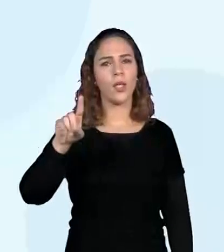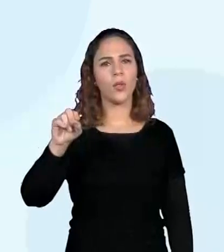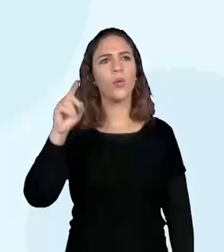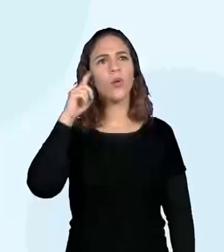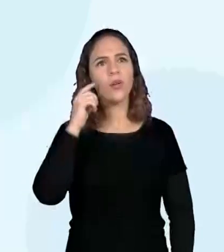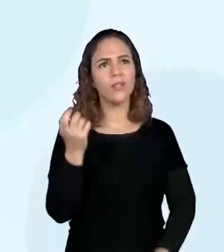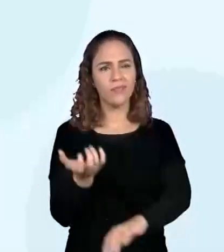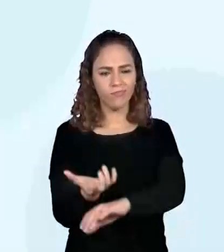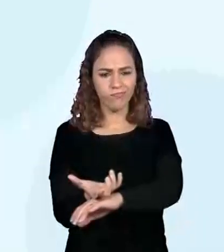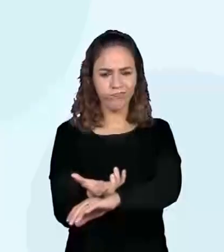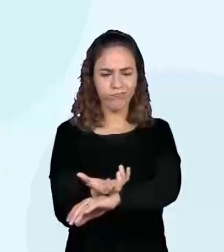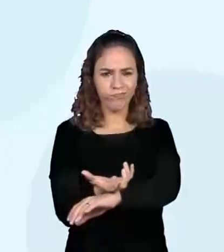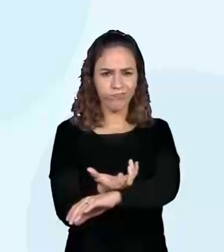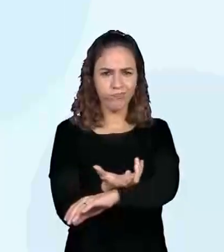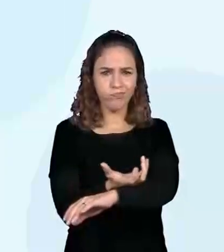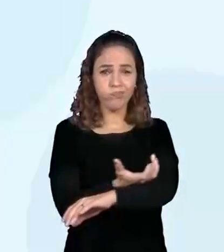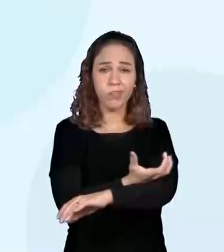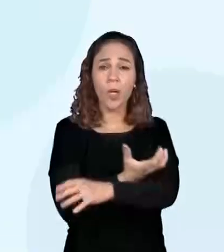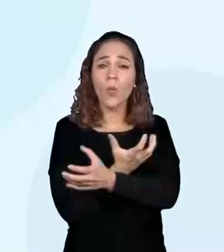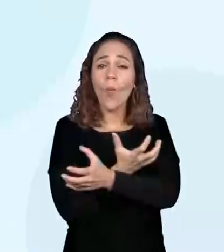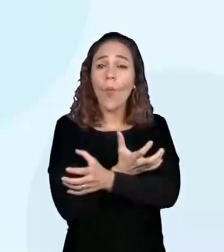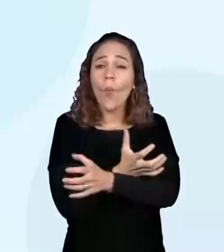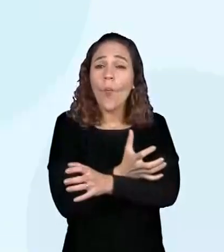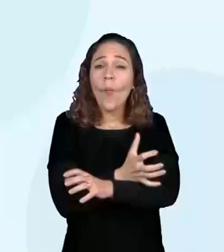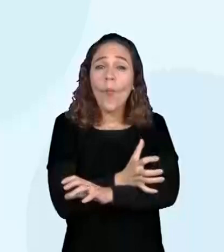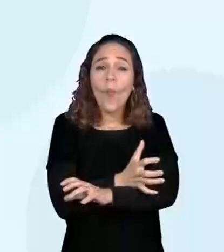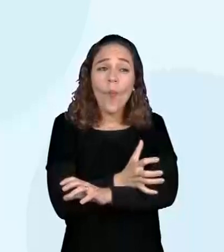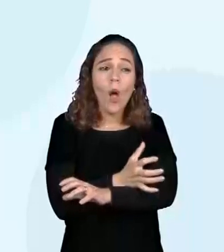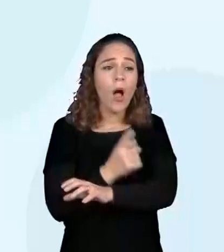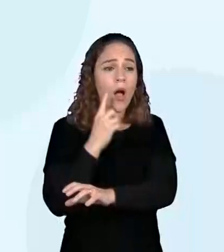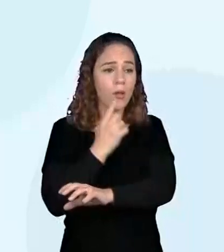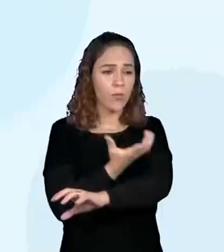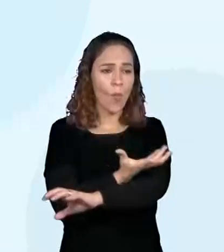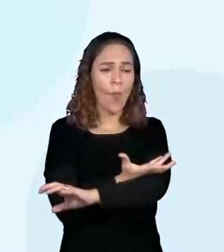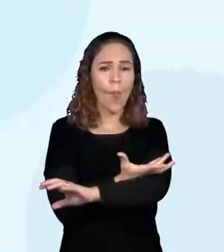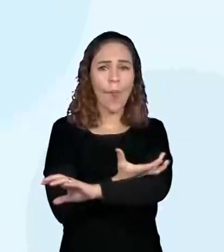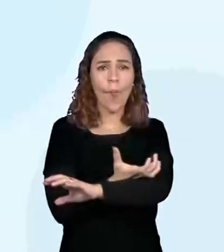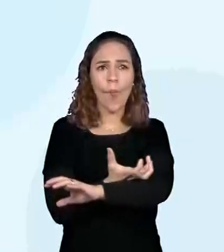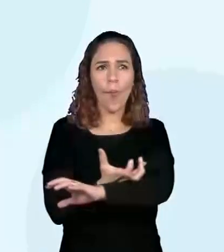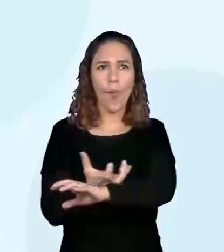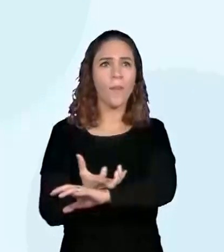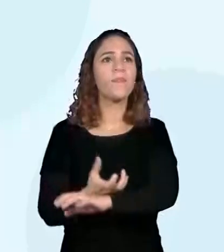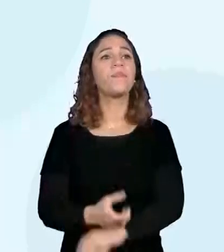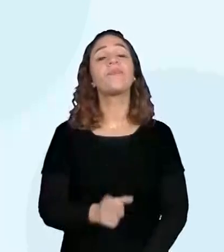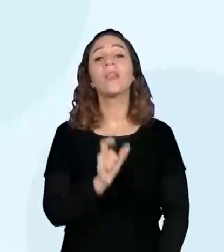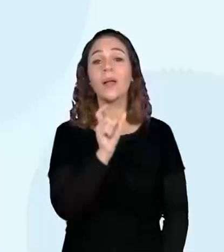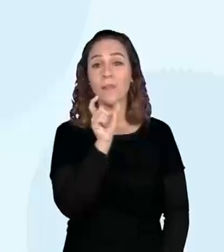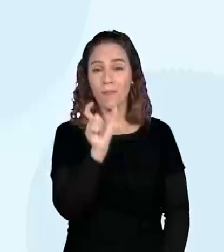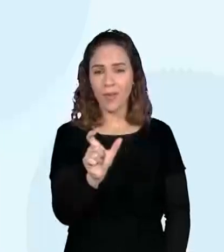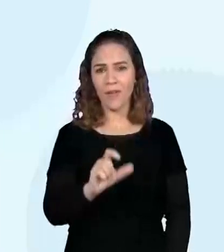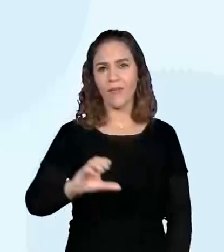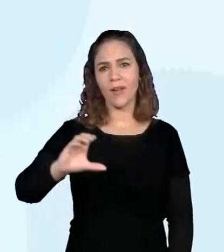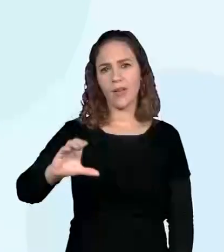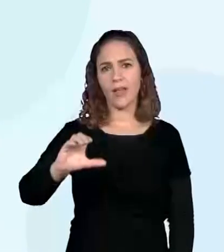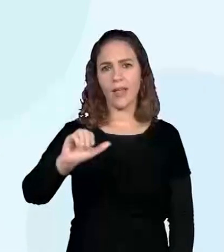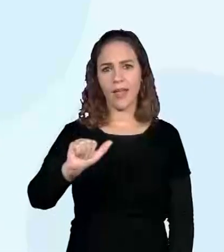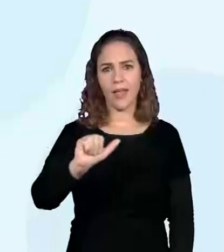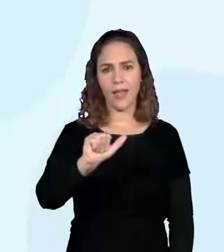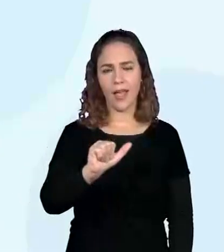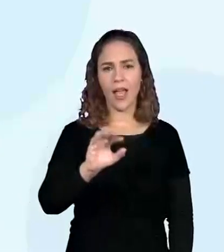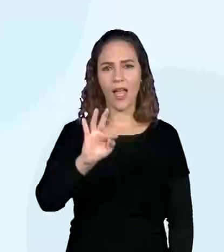Vegetação escassa e seca. A palavra Caatinga vem de origem Tupi-Guarani,